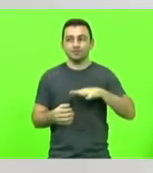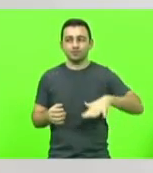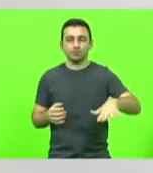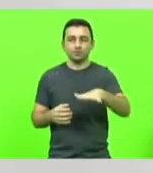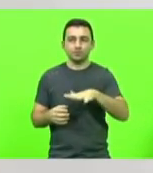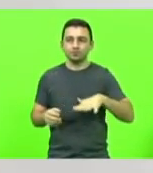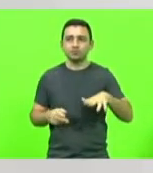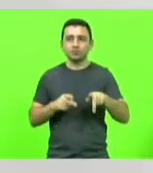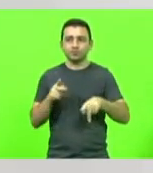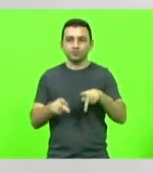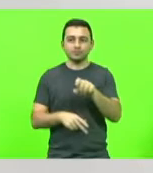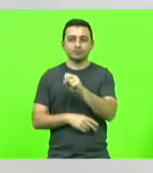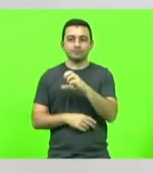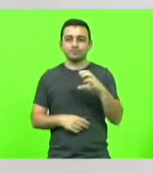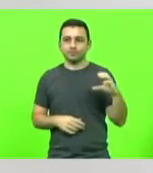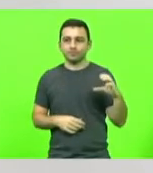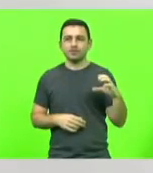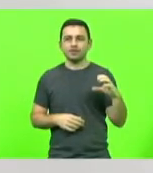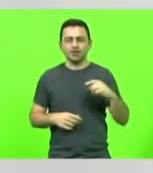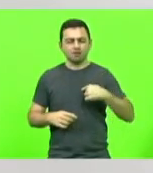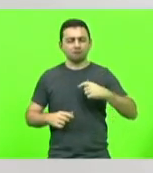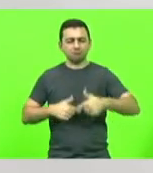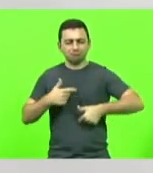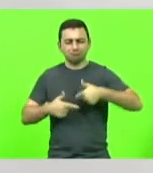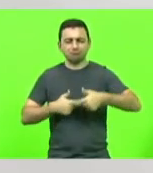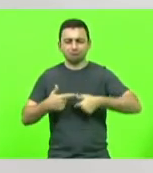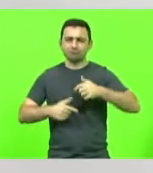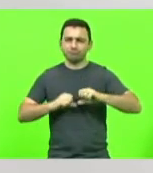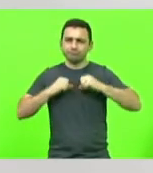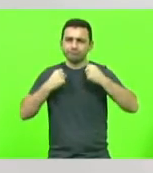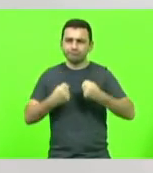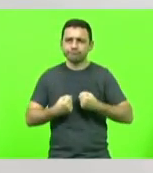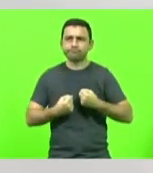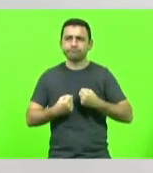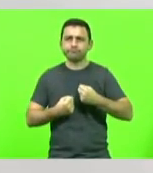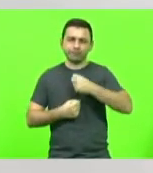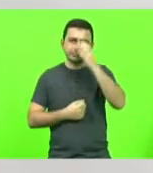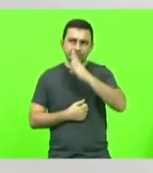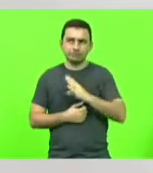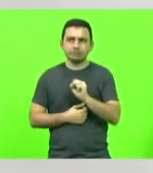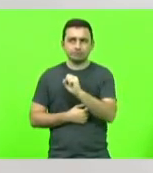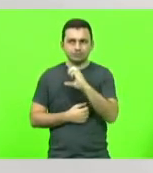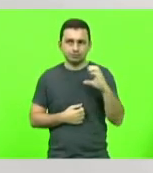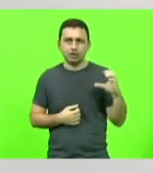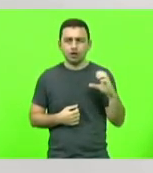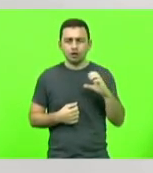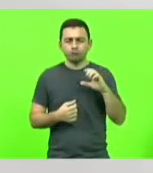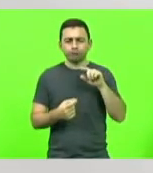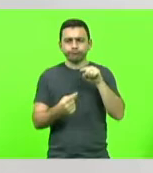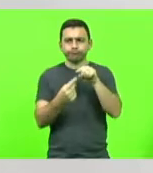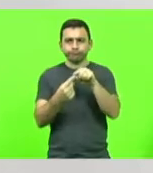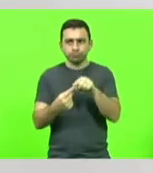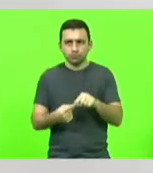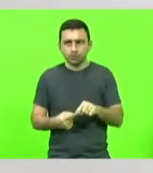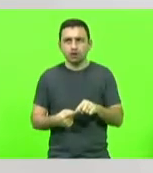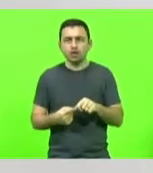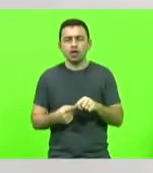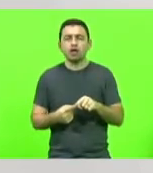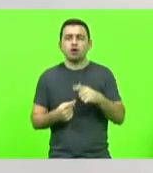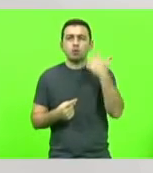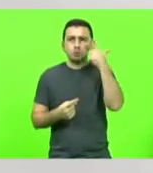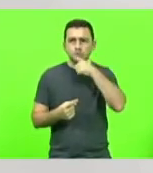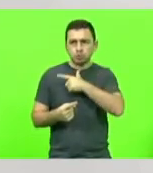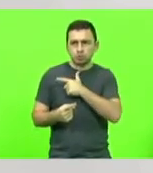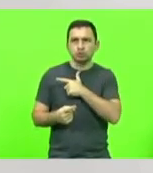incansavelmente para que o Brasil e Santa Catarina encontrem com o seu destino e se torne a grande nação que todos queremos.